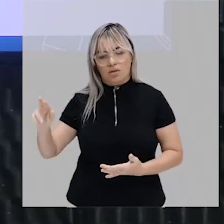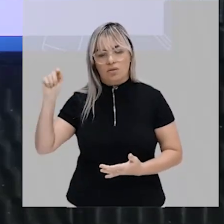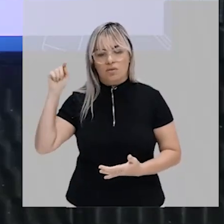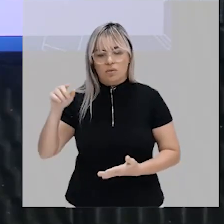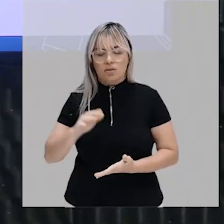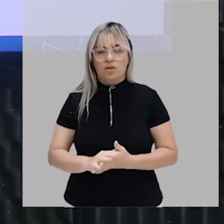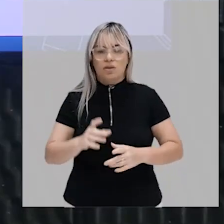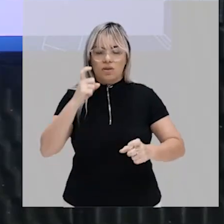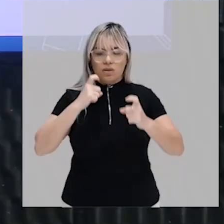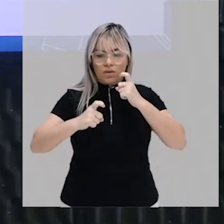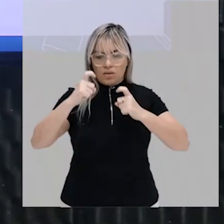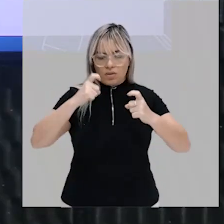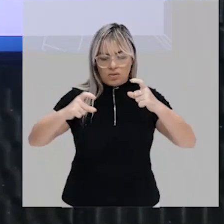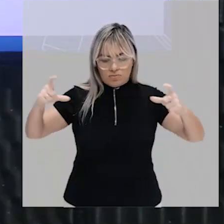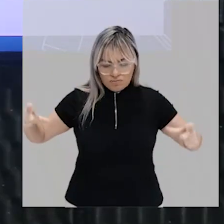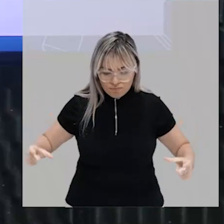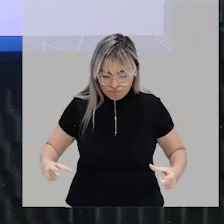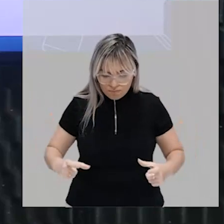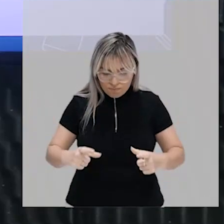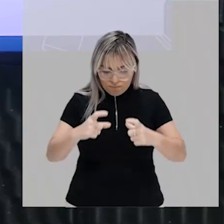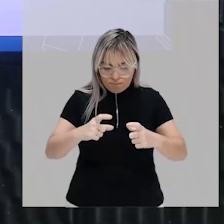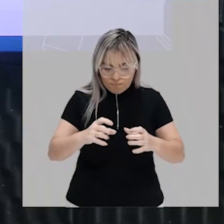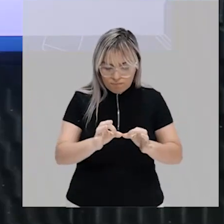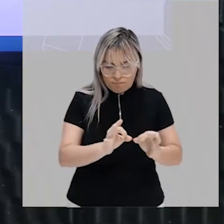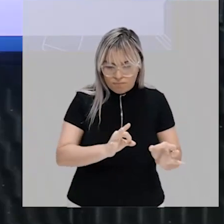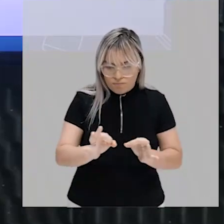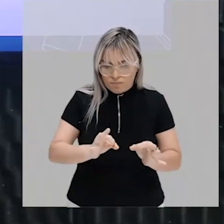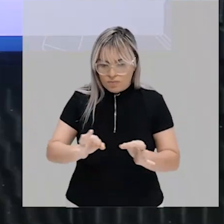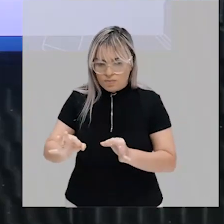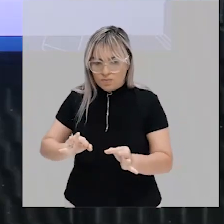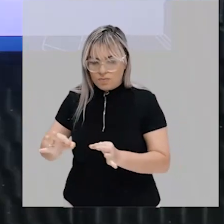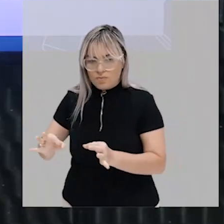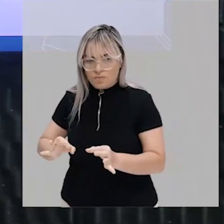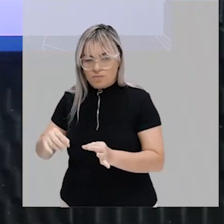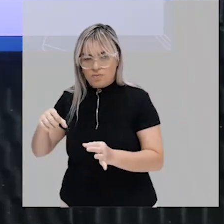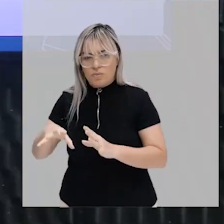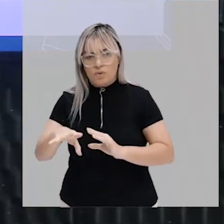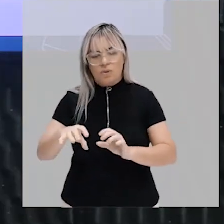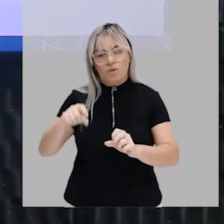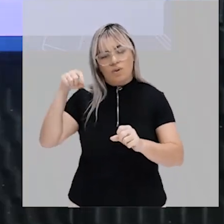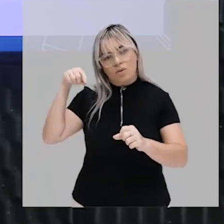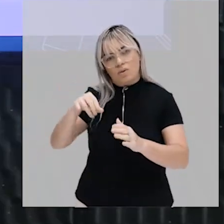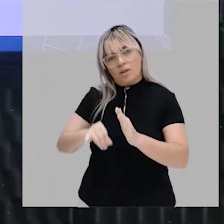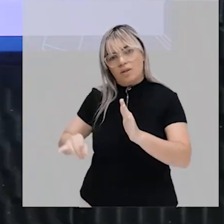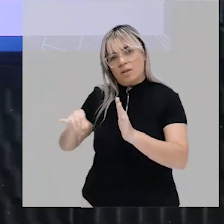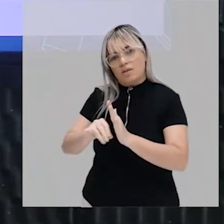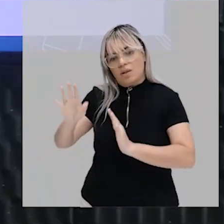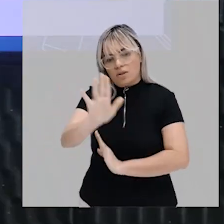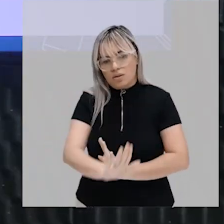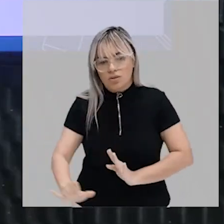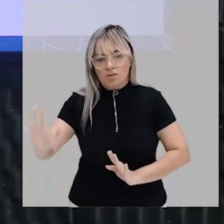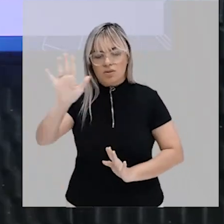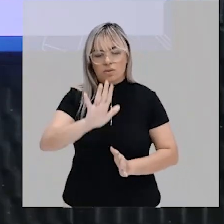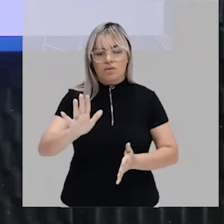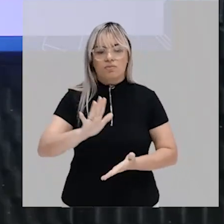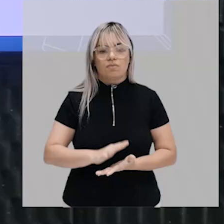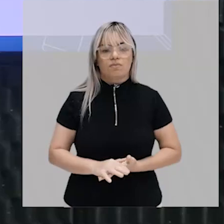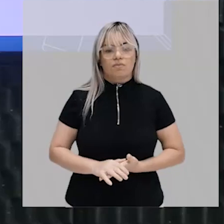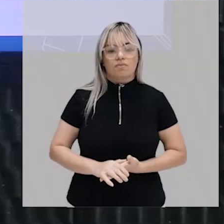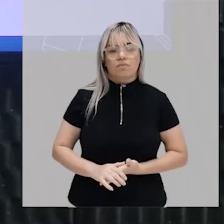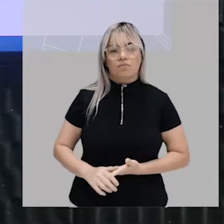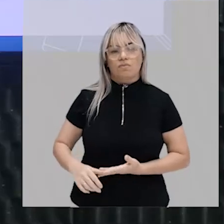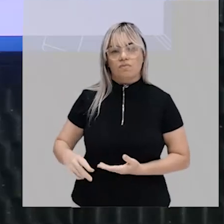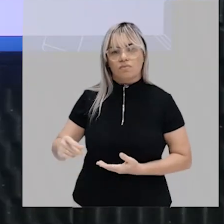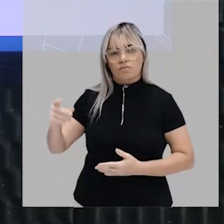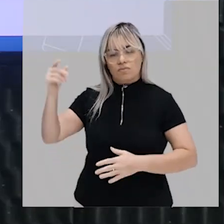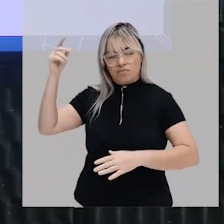política e também com a formação de uma ideia de nação de uma identidade nacional o Estado na